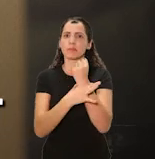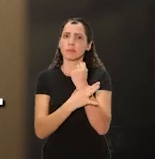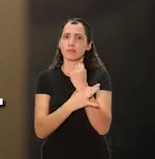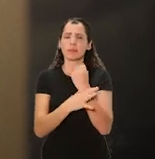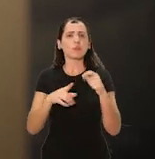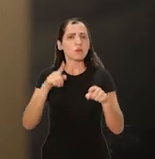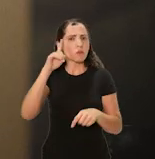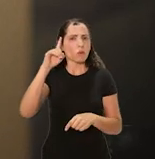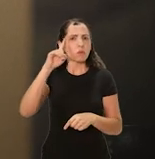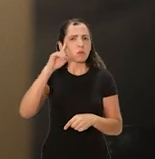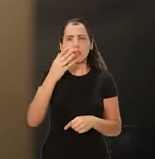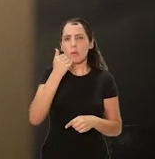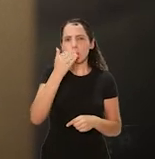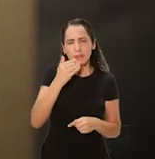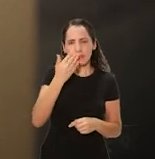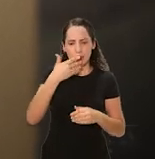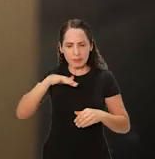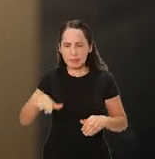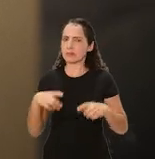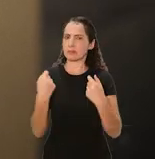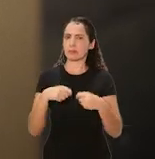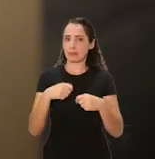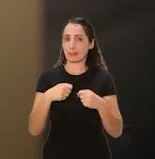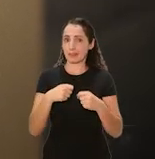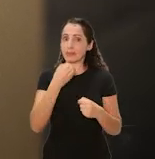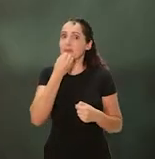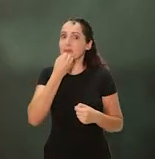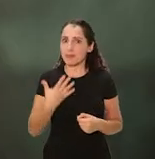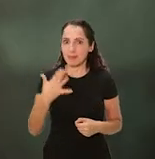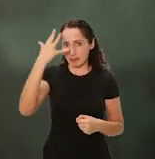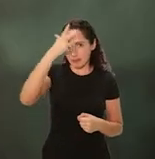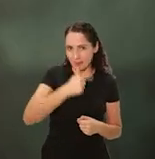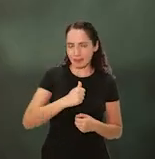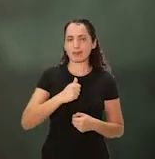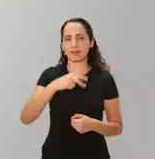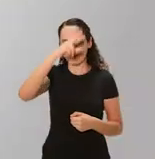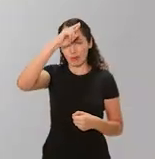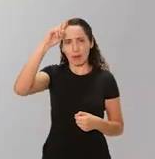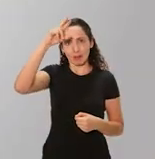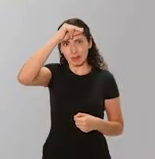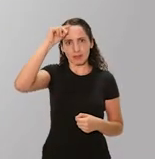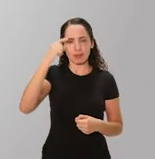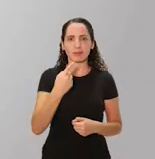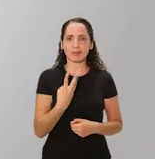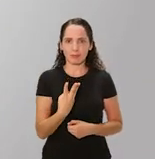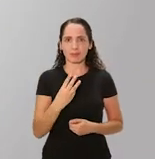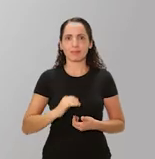segurança alimentar, com merenda todos os dias do ano para as crianças que mais precisam. Aí vai ficar bonito. Roque Prefeito